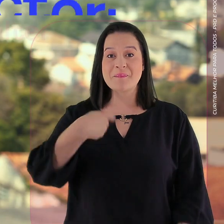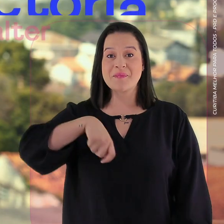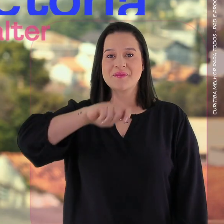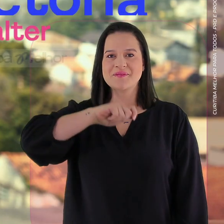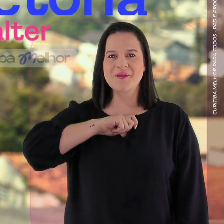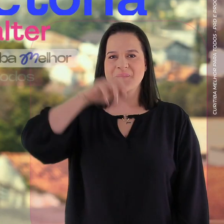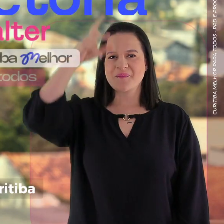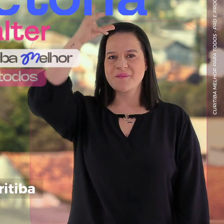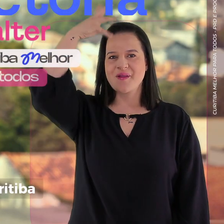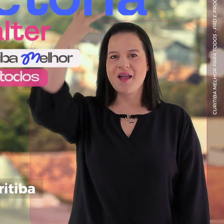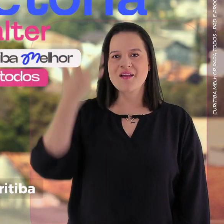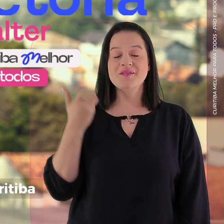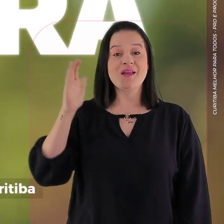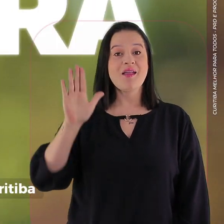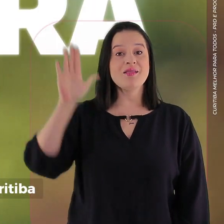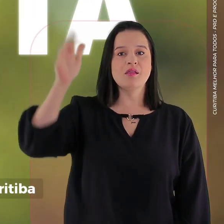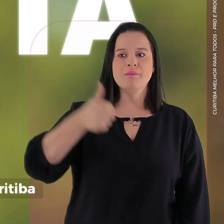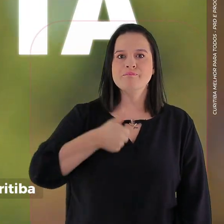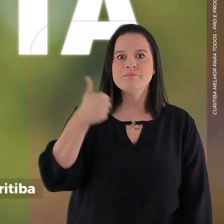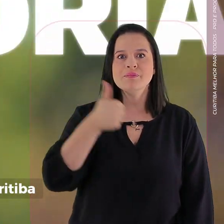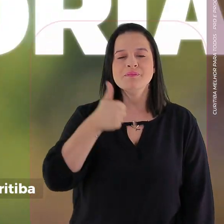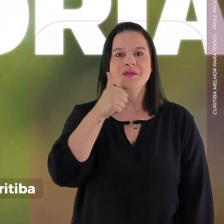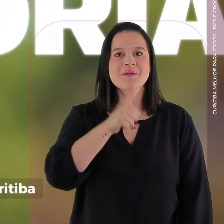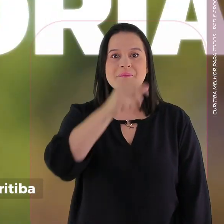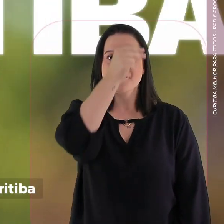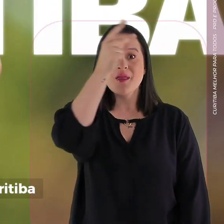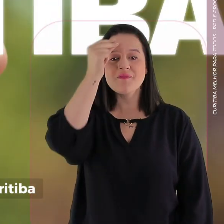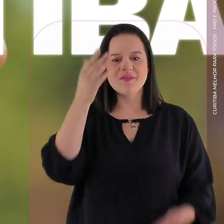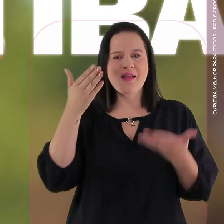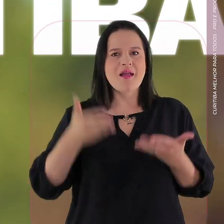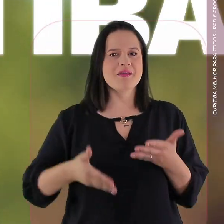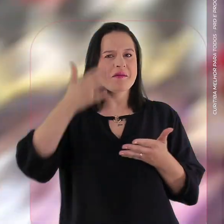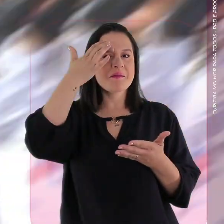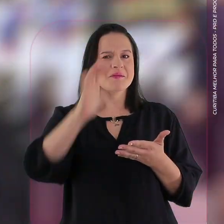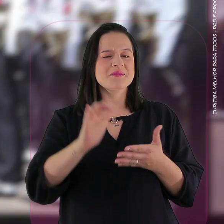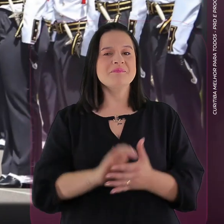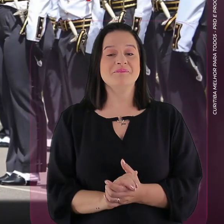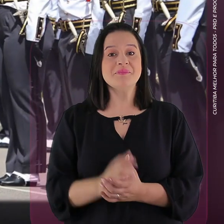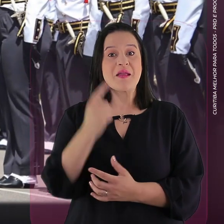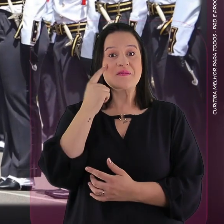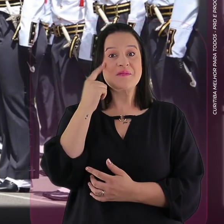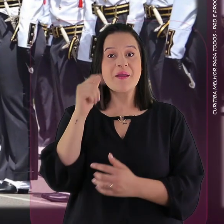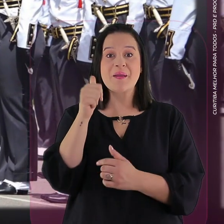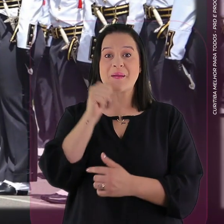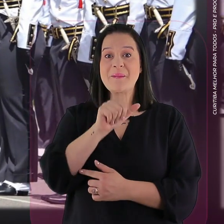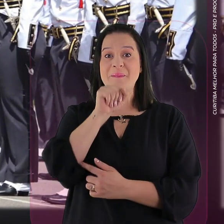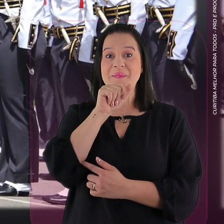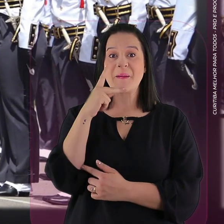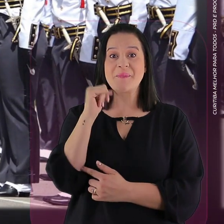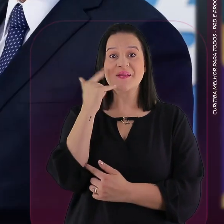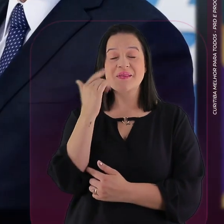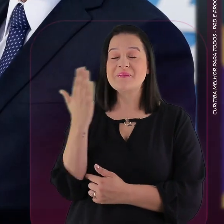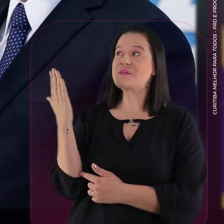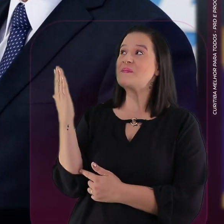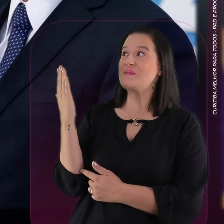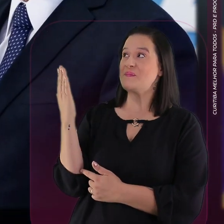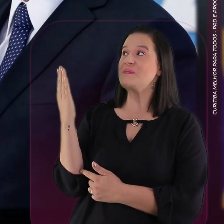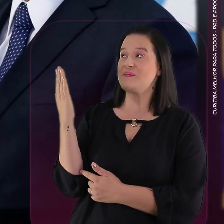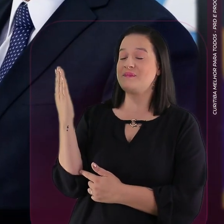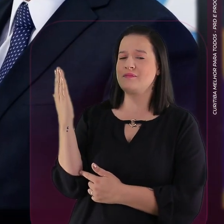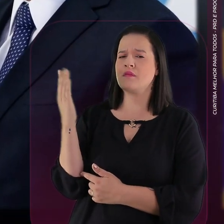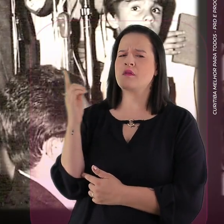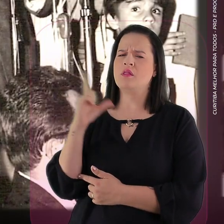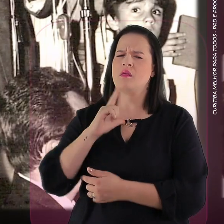Eu sou Maria Vitória, candidata à primeira prefeita da história de Curitiba. Filha da ex-governadora Cida Borghetti, do deputado federal Ricardo